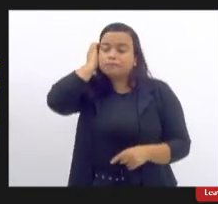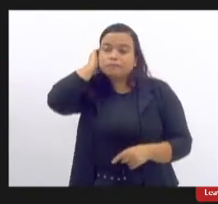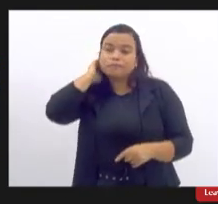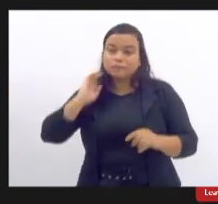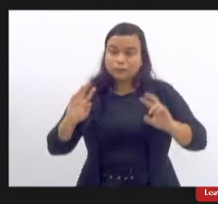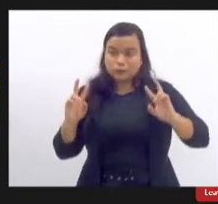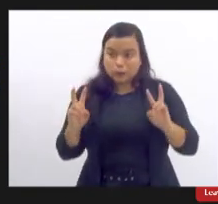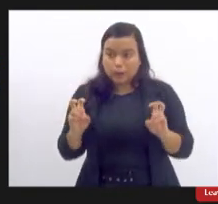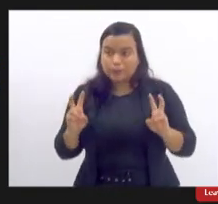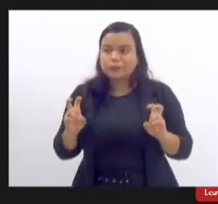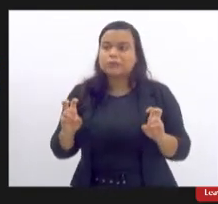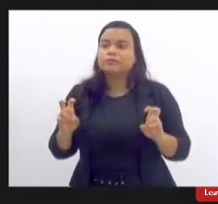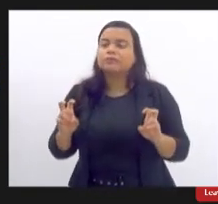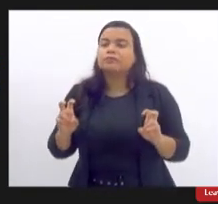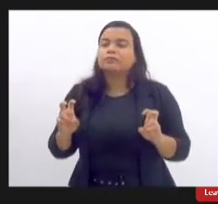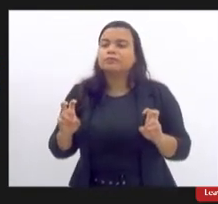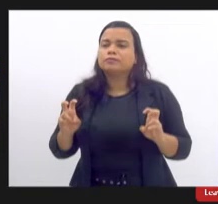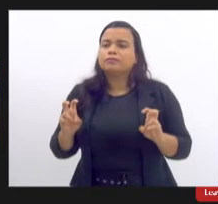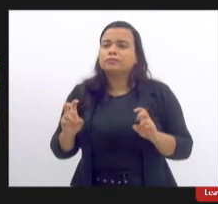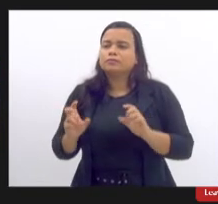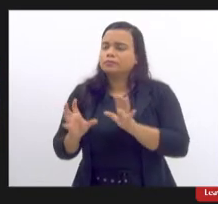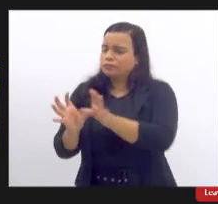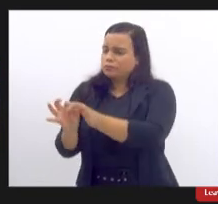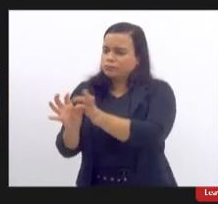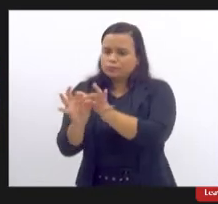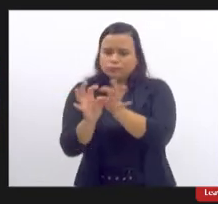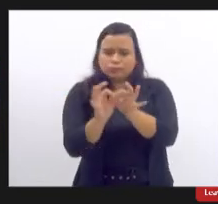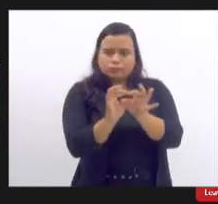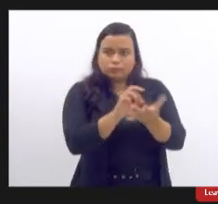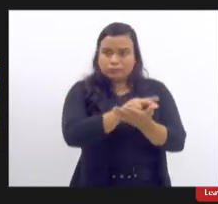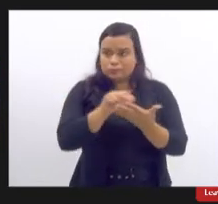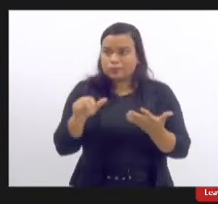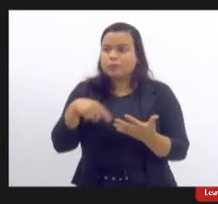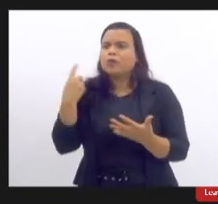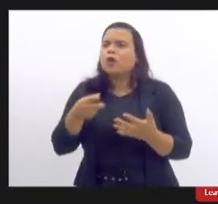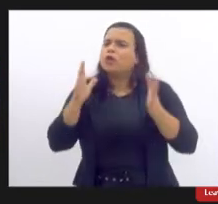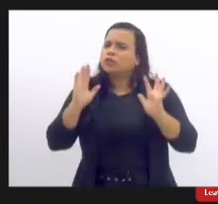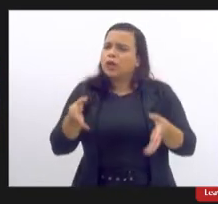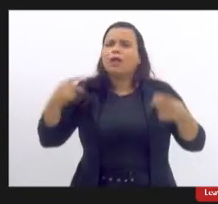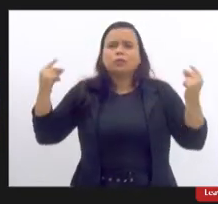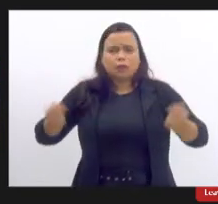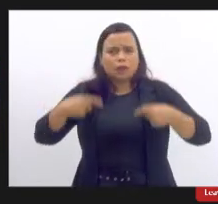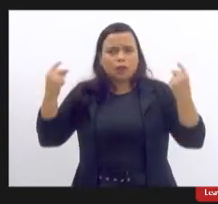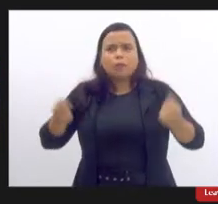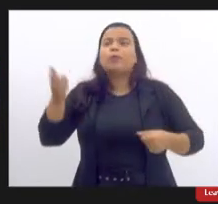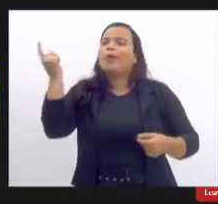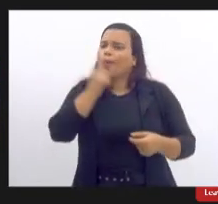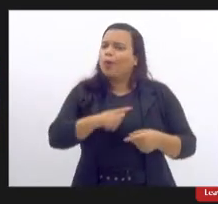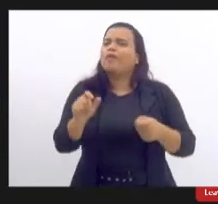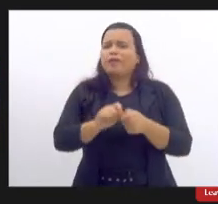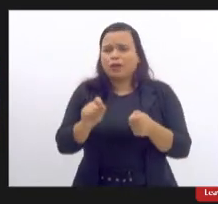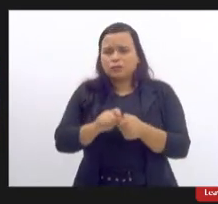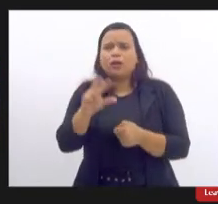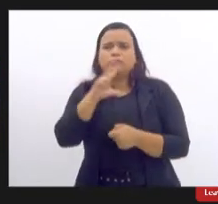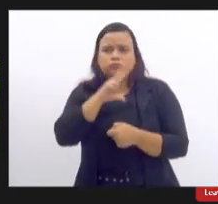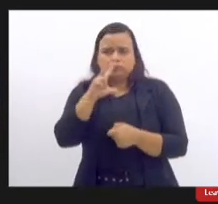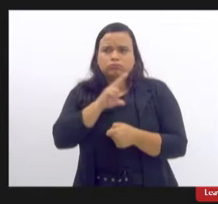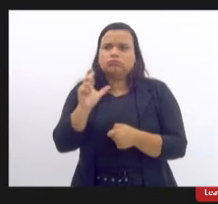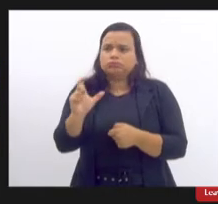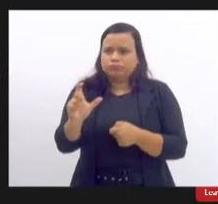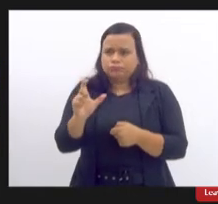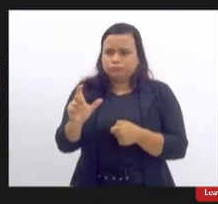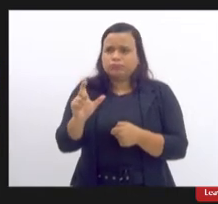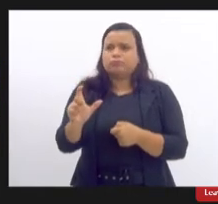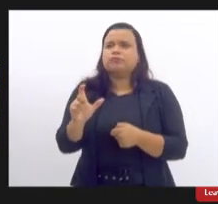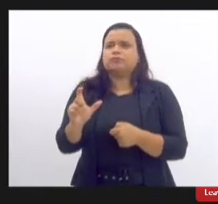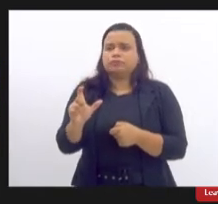convênios já há algum tempo a gente já consegue fazer o esplante pelo convênio né fazendo um